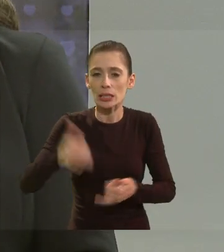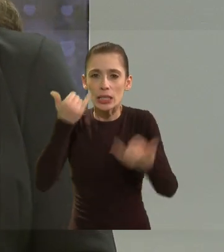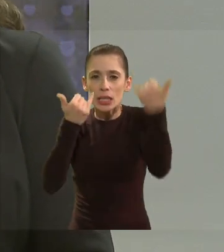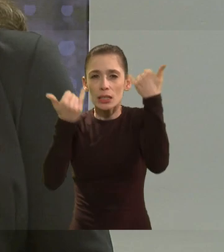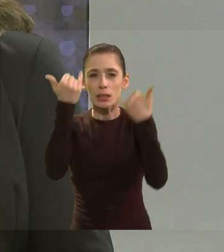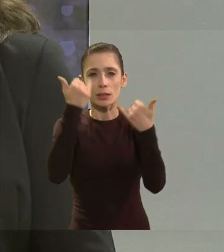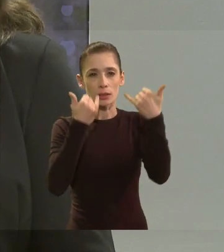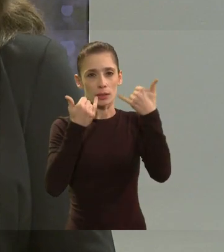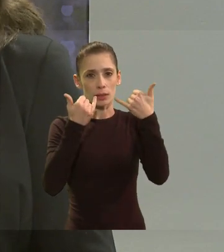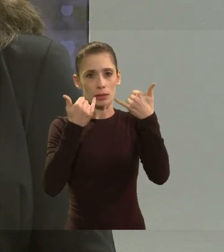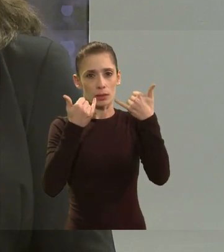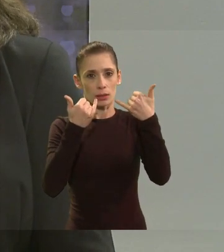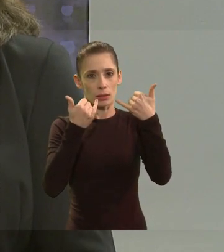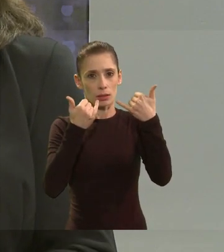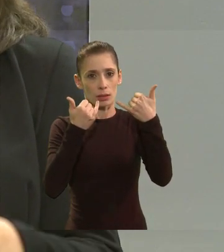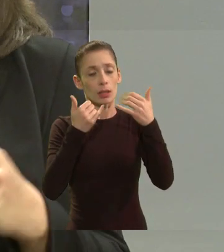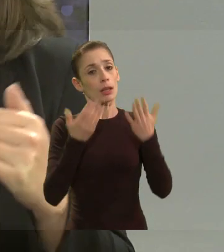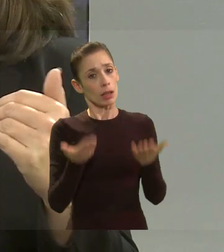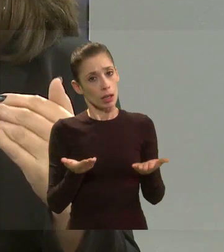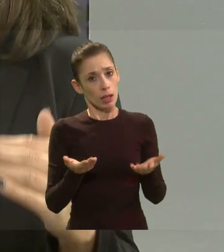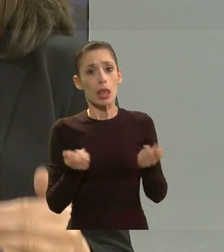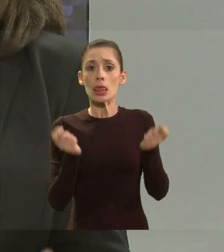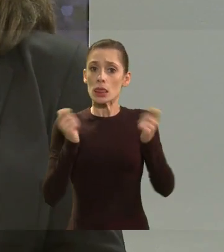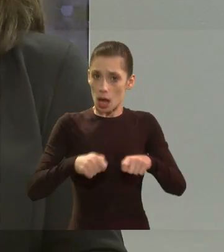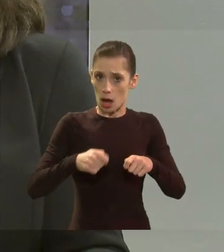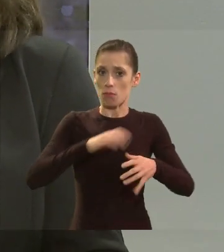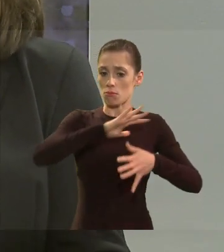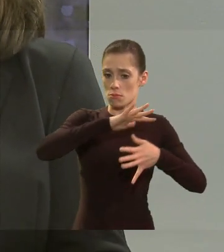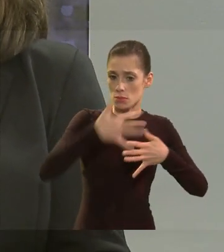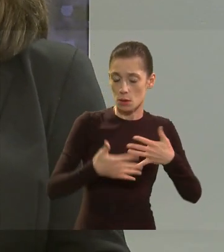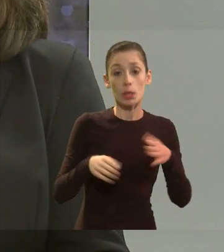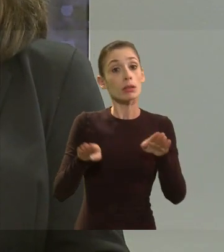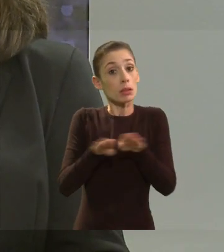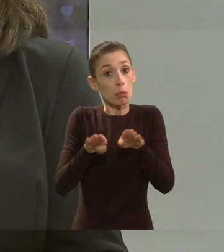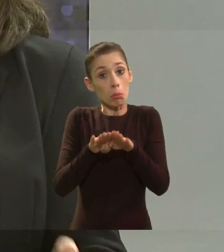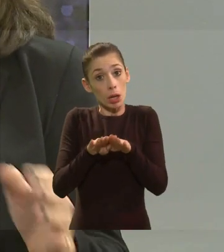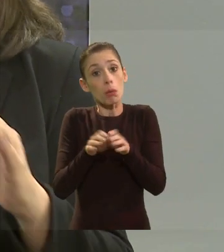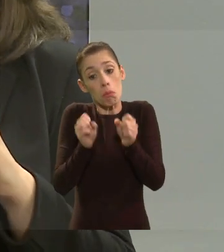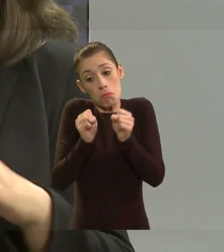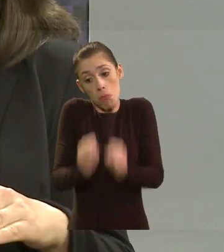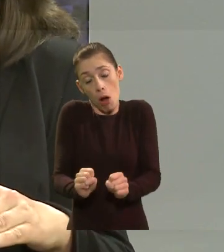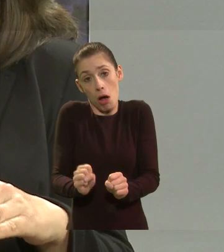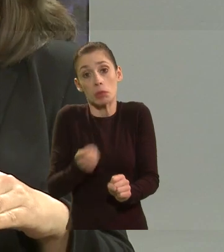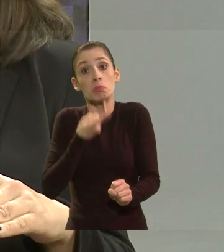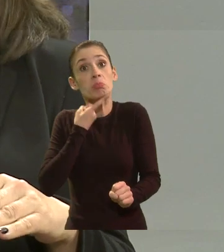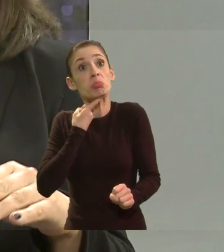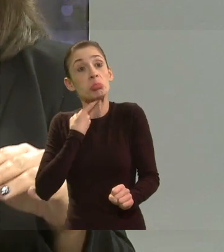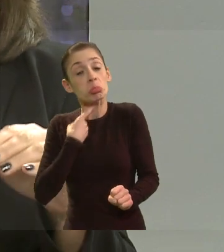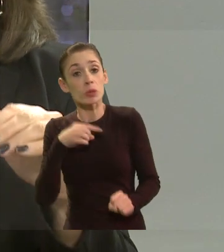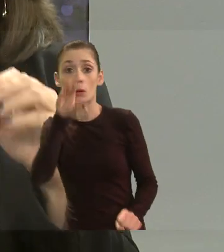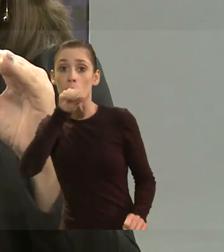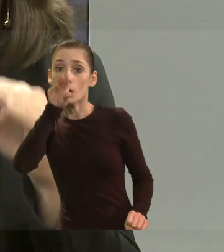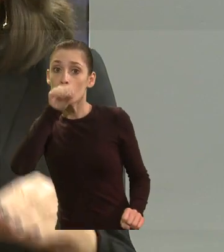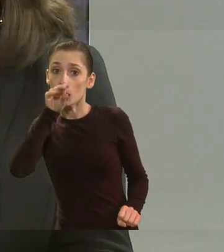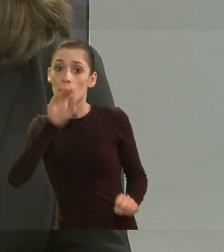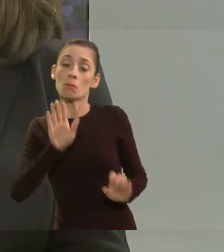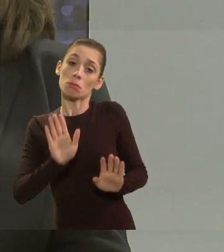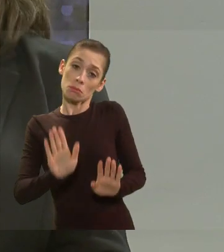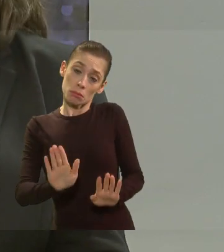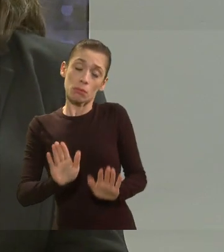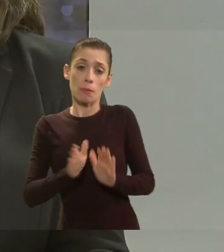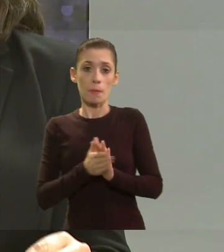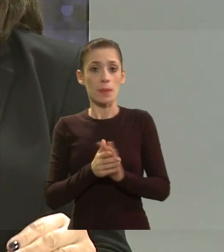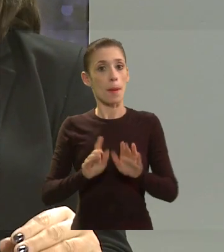mas isso não é impeditivo que ela também aprenda a falar a língua oral o que não pode acontecer é que ela primeiro